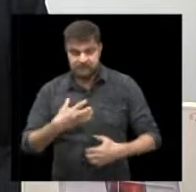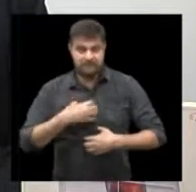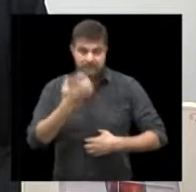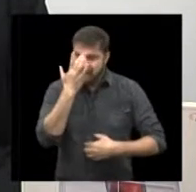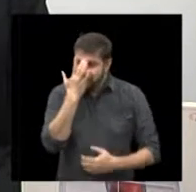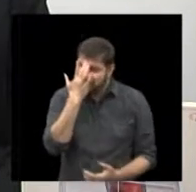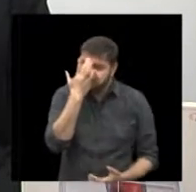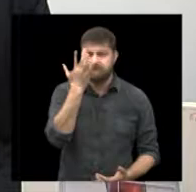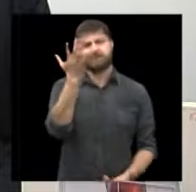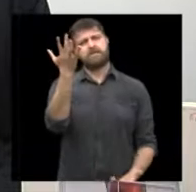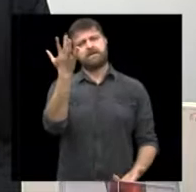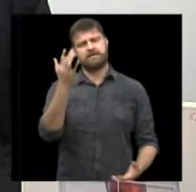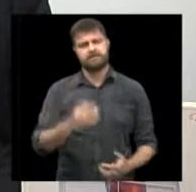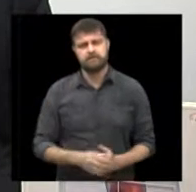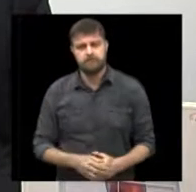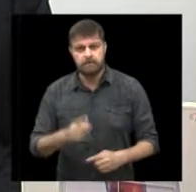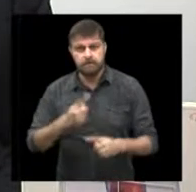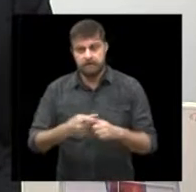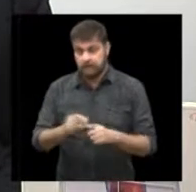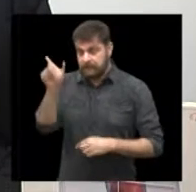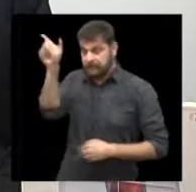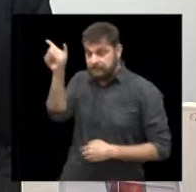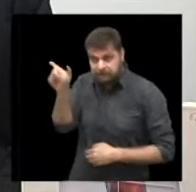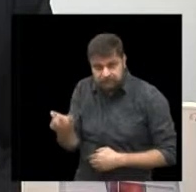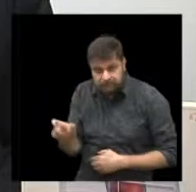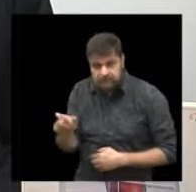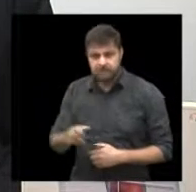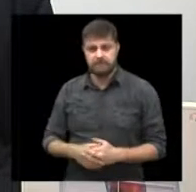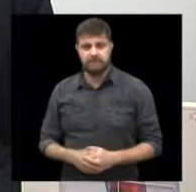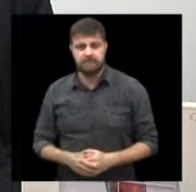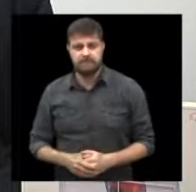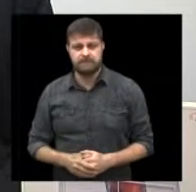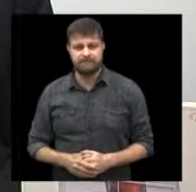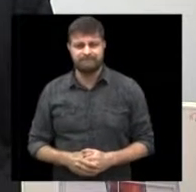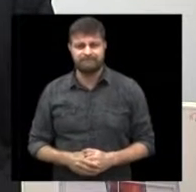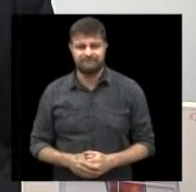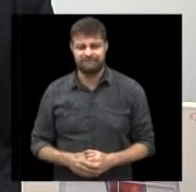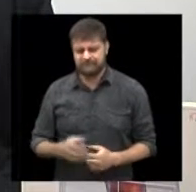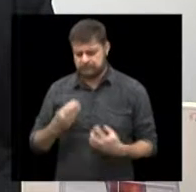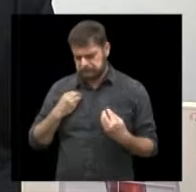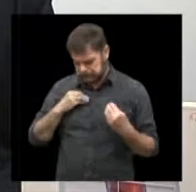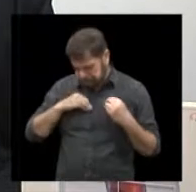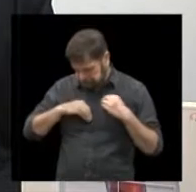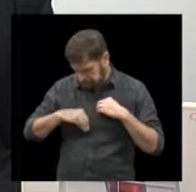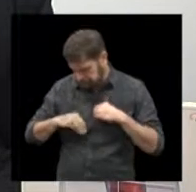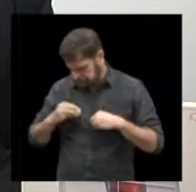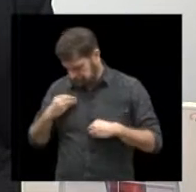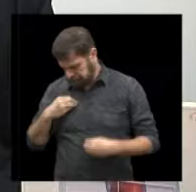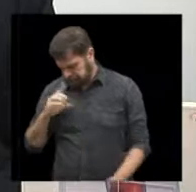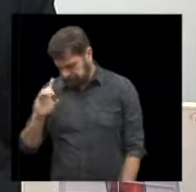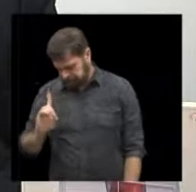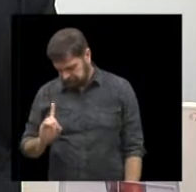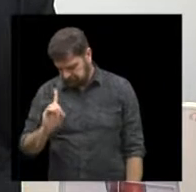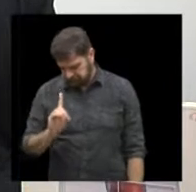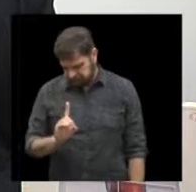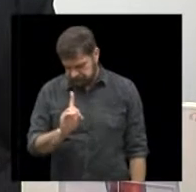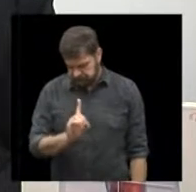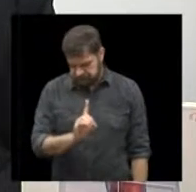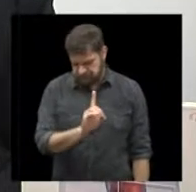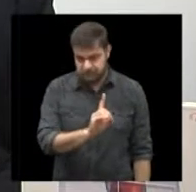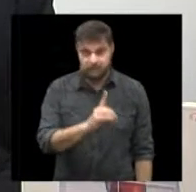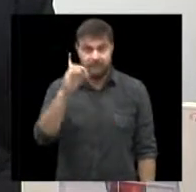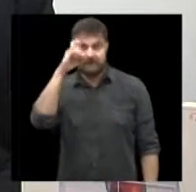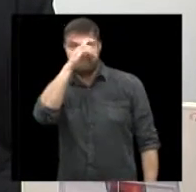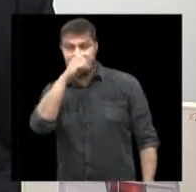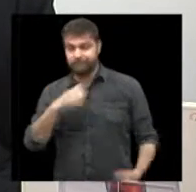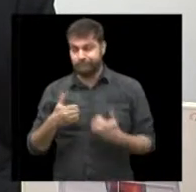facilidade muito grande, porque tem pessoas que, às vezes, ficam deprimidas só de ir ao consultório, ou tem dificuldade